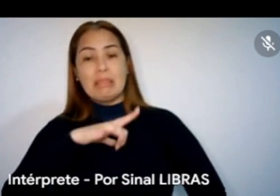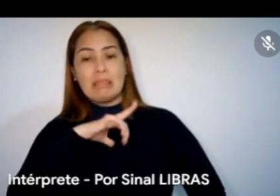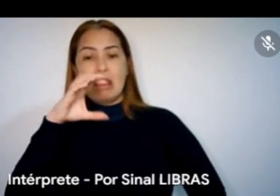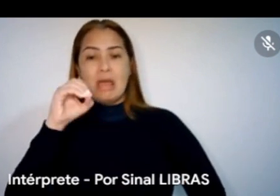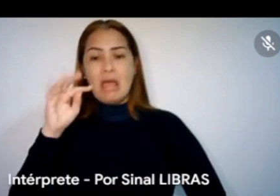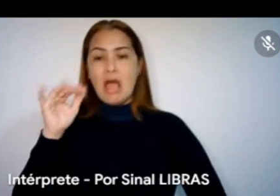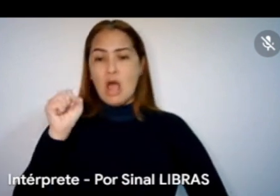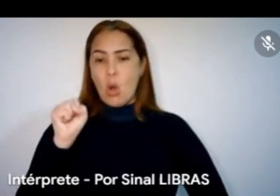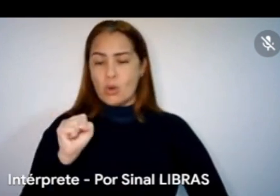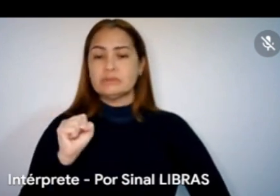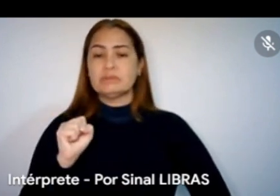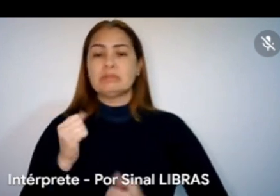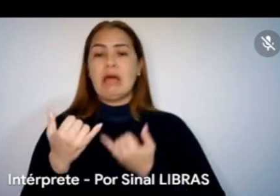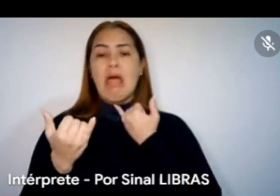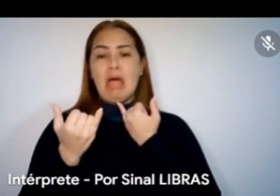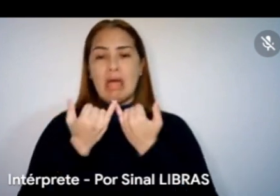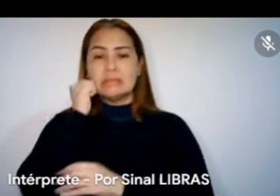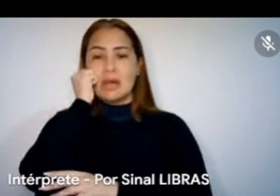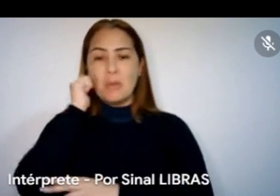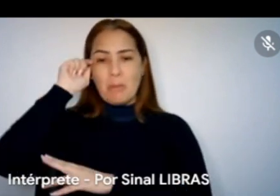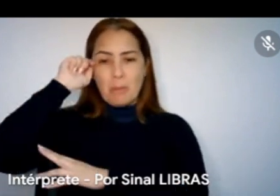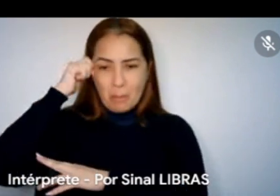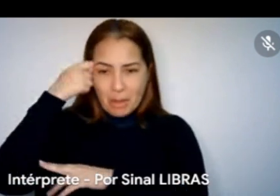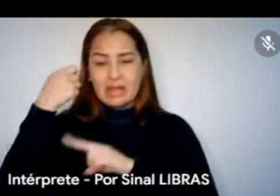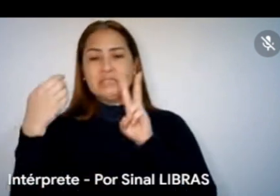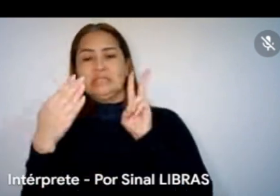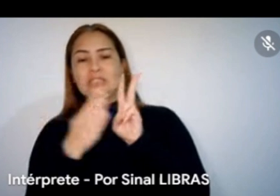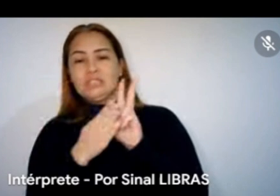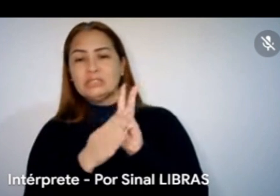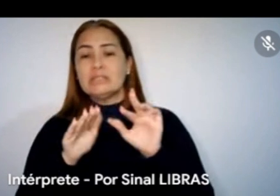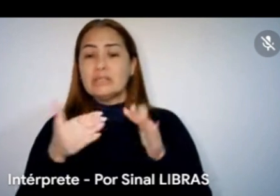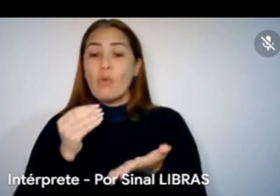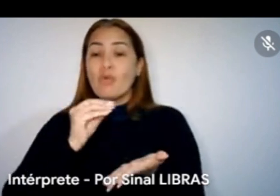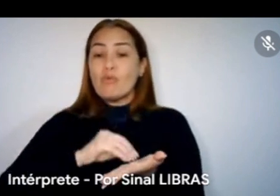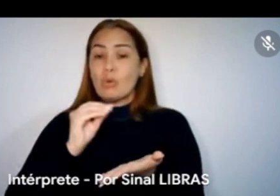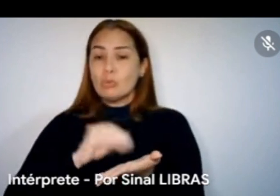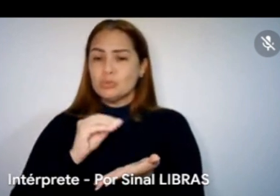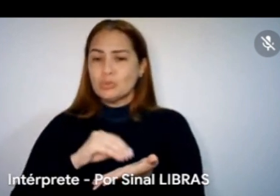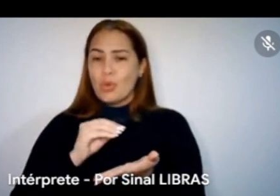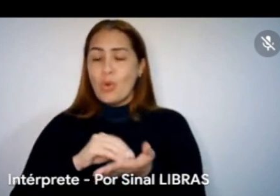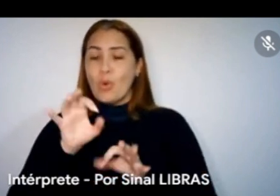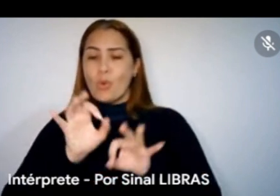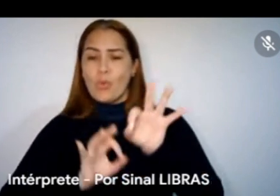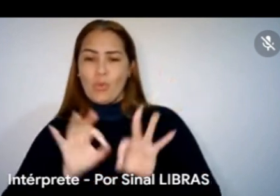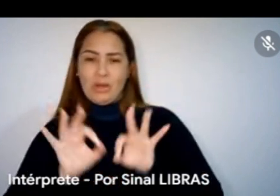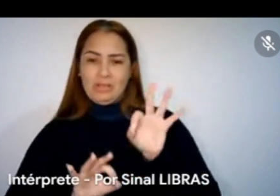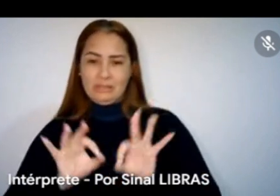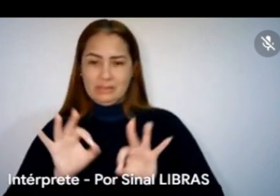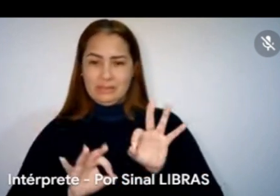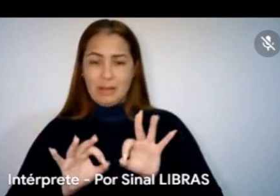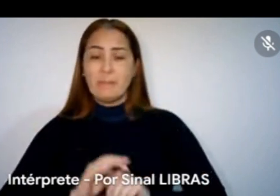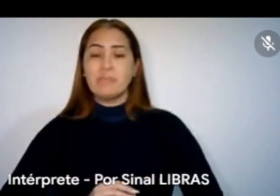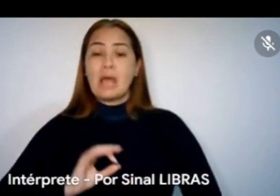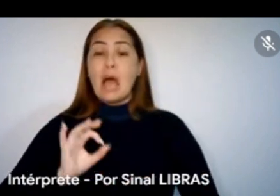quilombolas, indígenas, etc., faltou definir aqui vocês que porcentagem